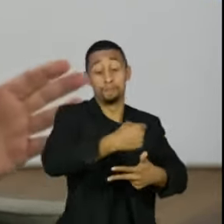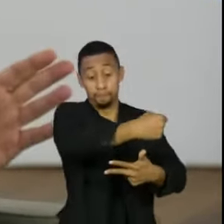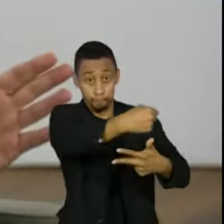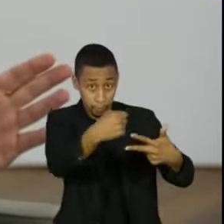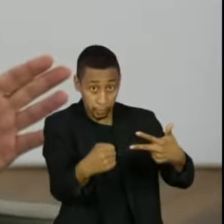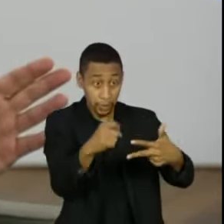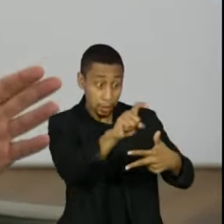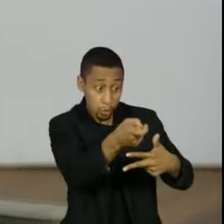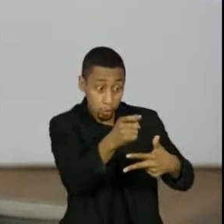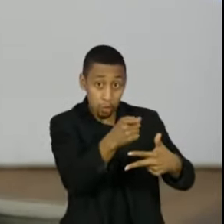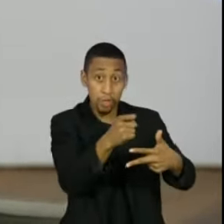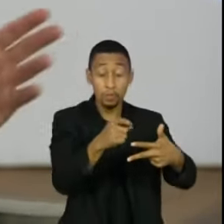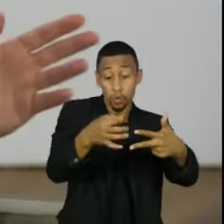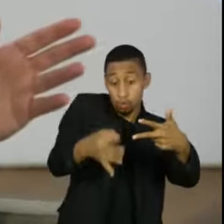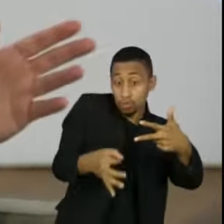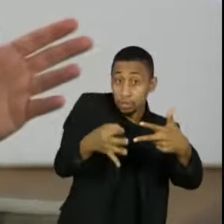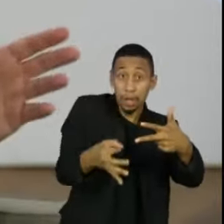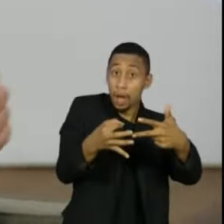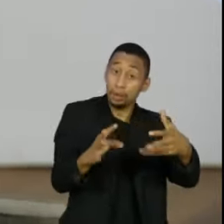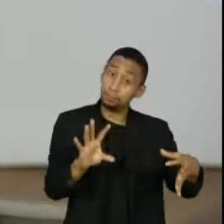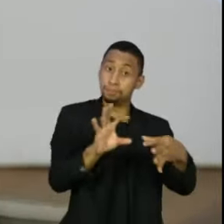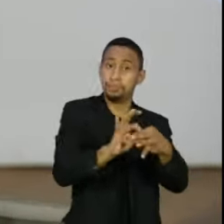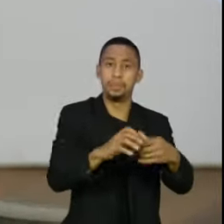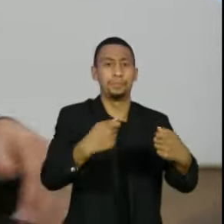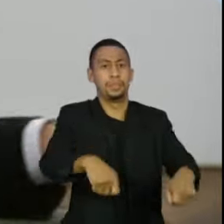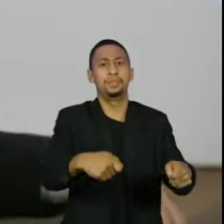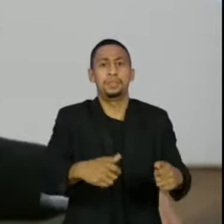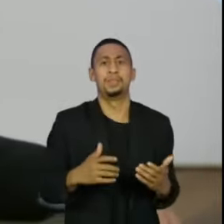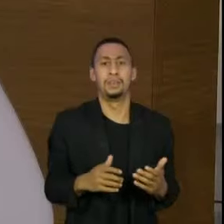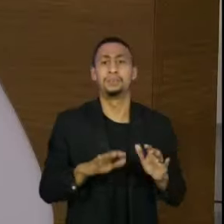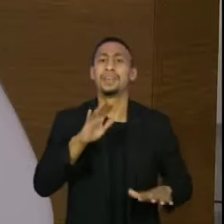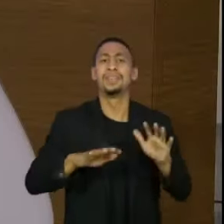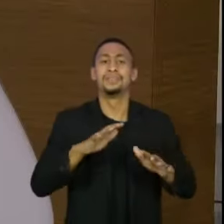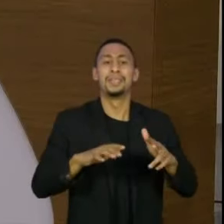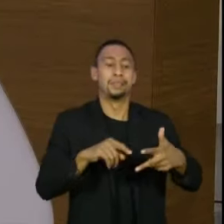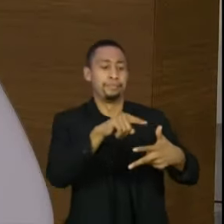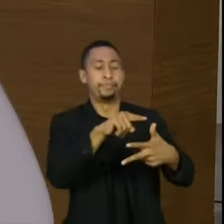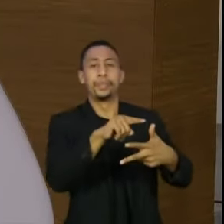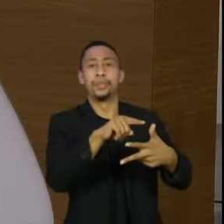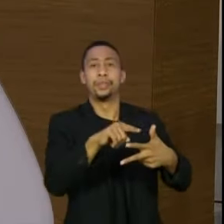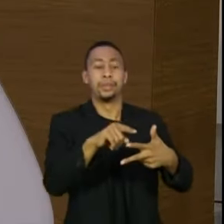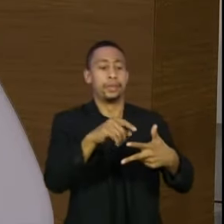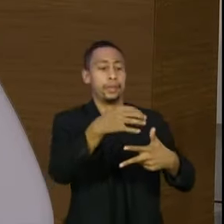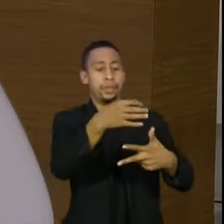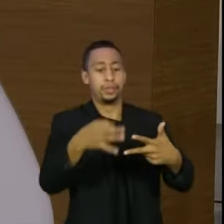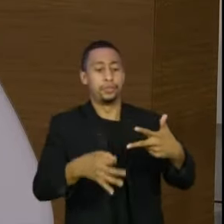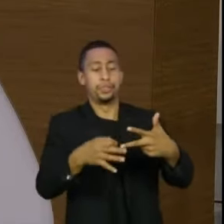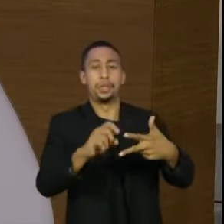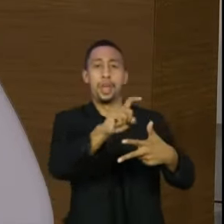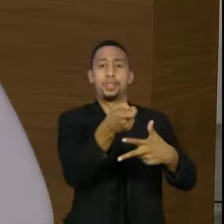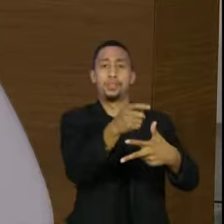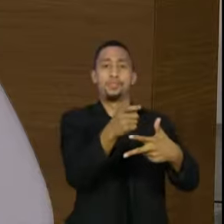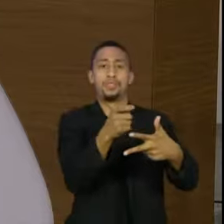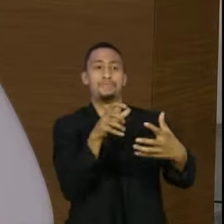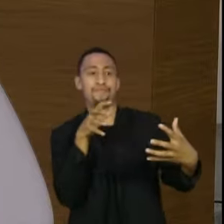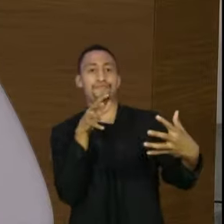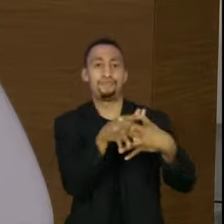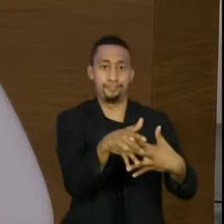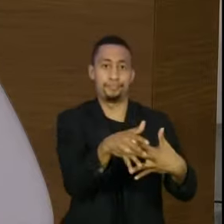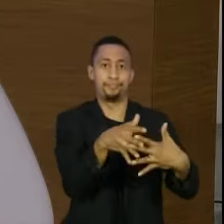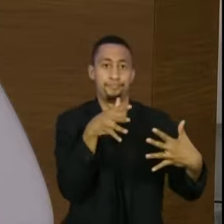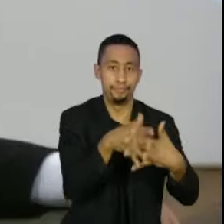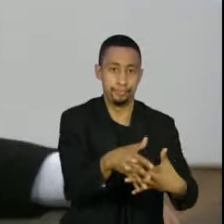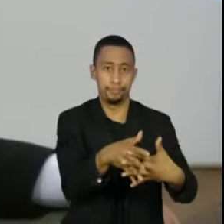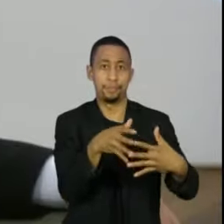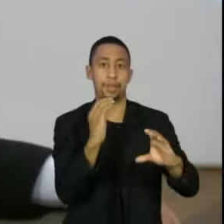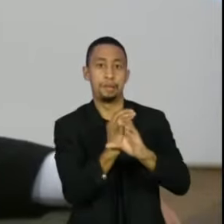adianta ter uma lei tributária, por mais clara que ela seja, se houver constantes interpretações diversas por parte do Poder Judiciário e se houver constantes interpretações